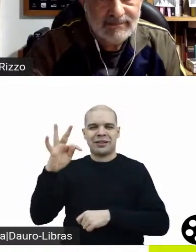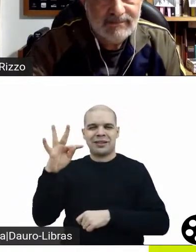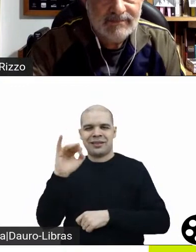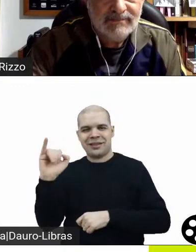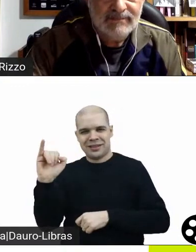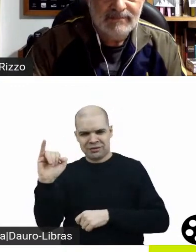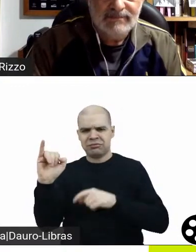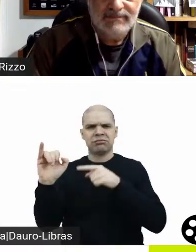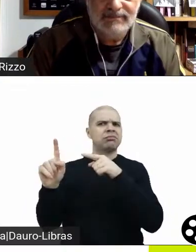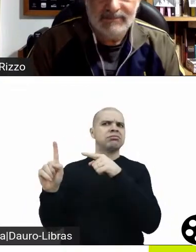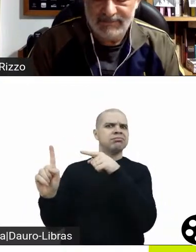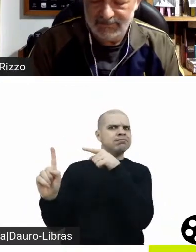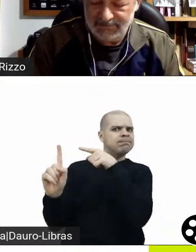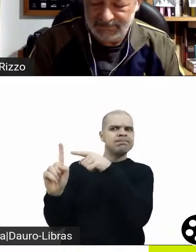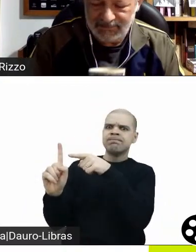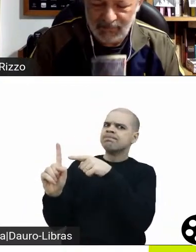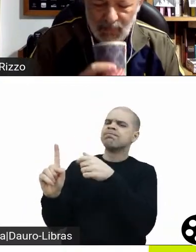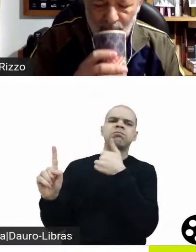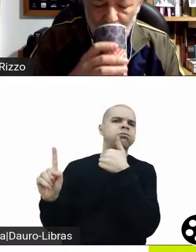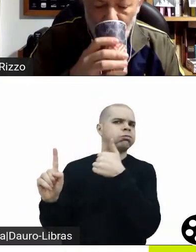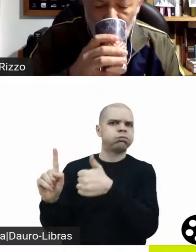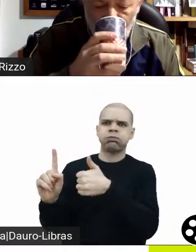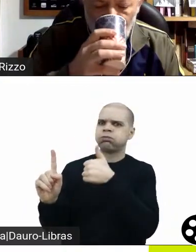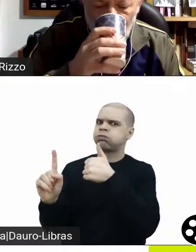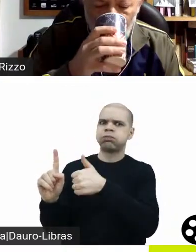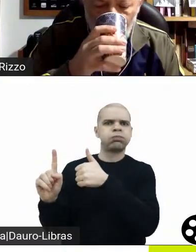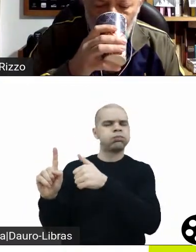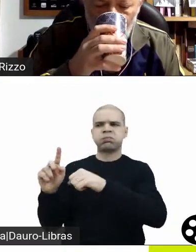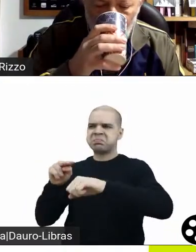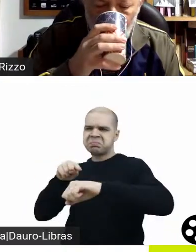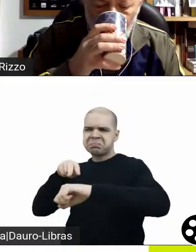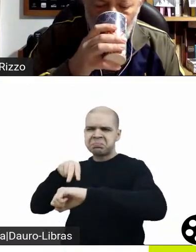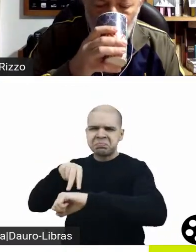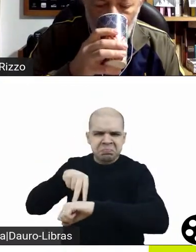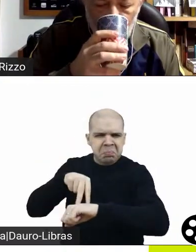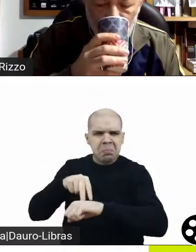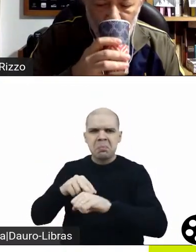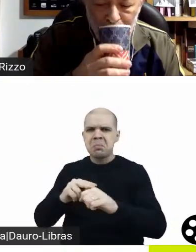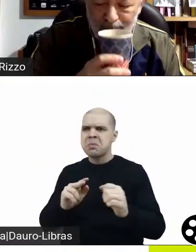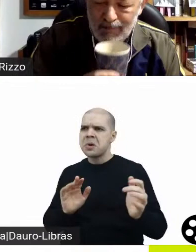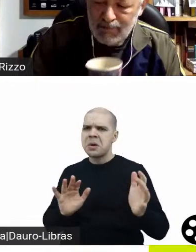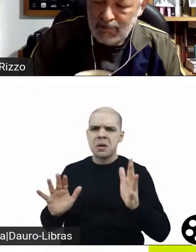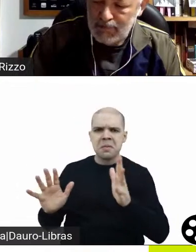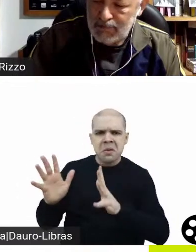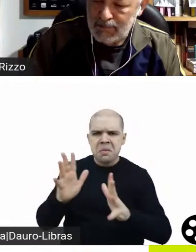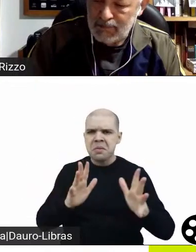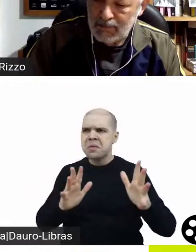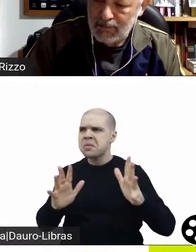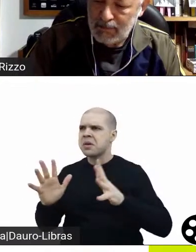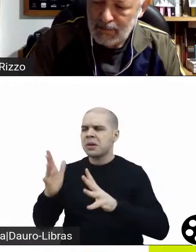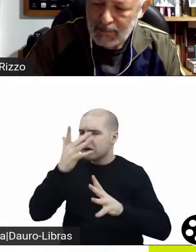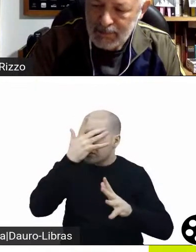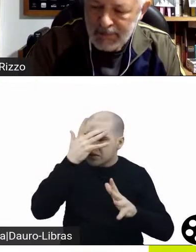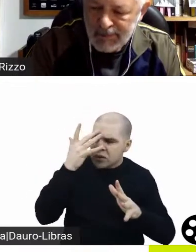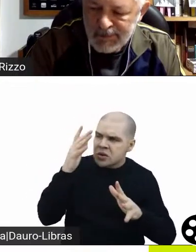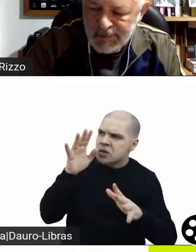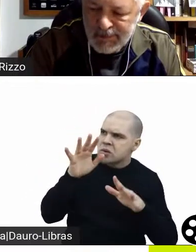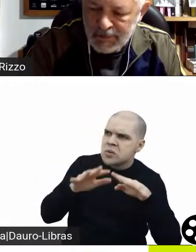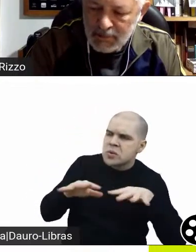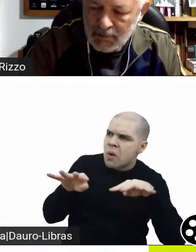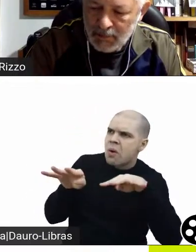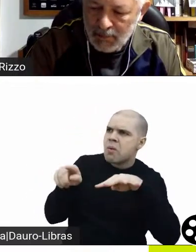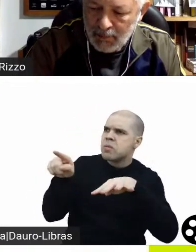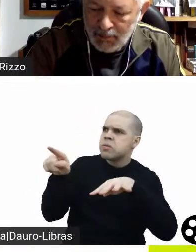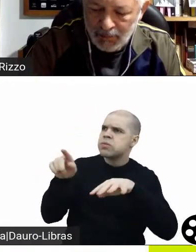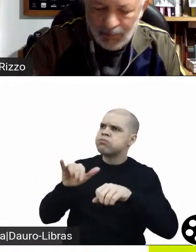papéis que ela é protagonista, então já tinha ali uma sensibilidade, um florescer